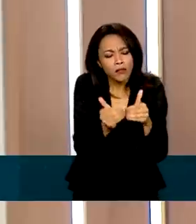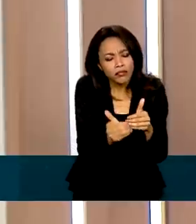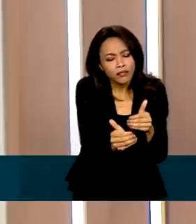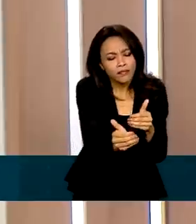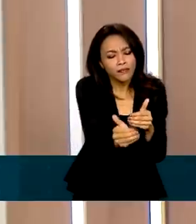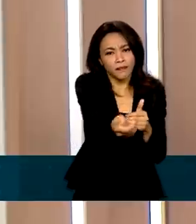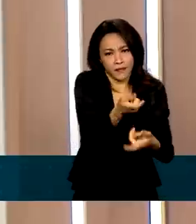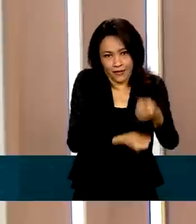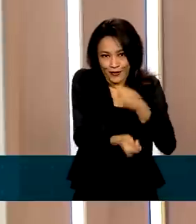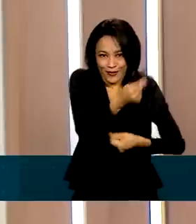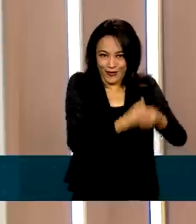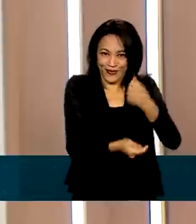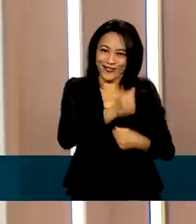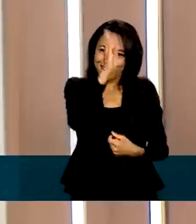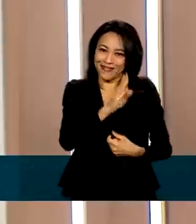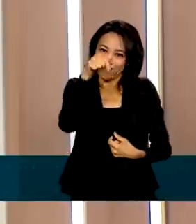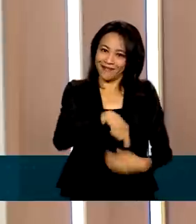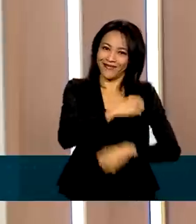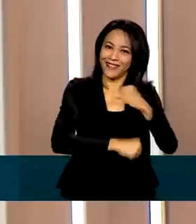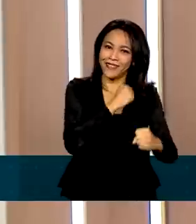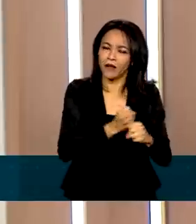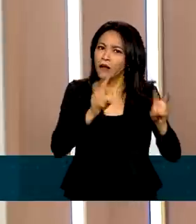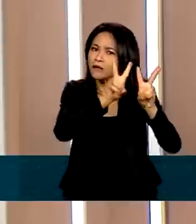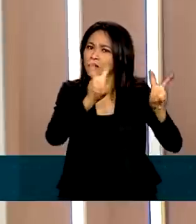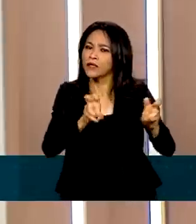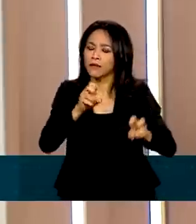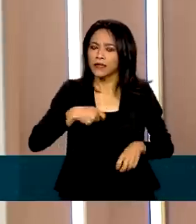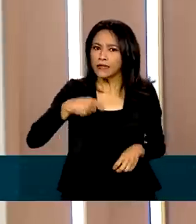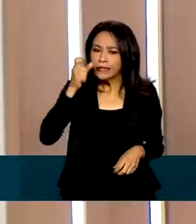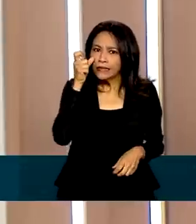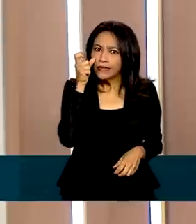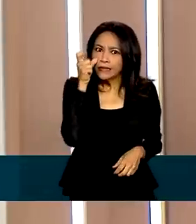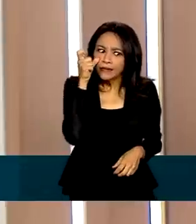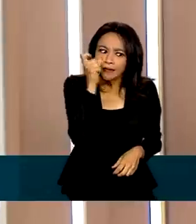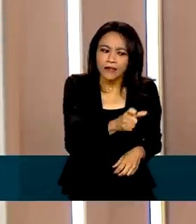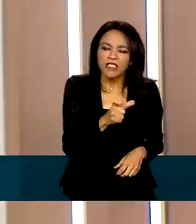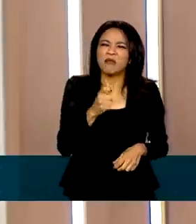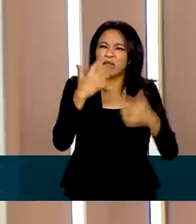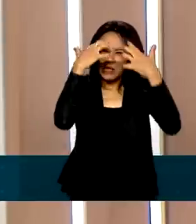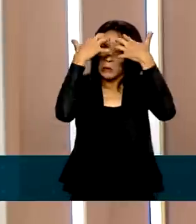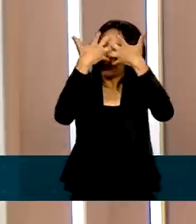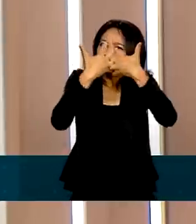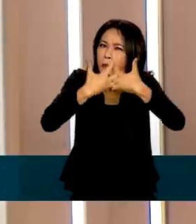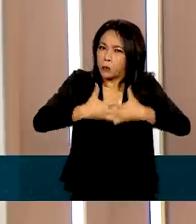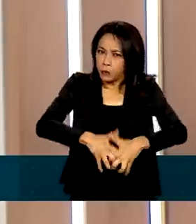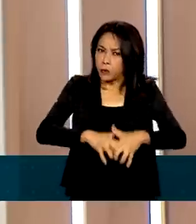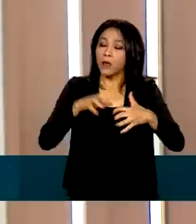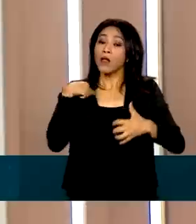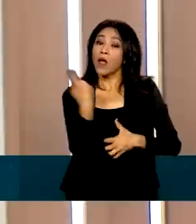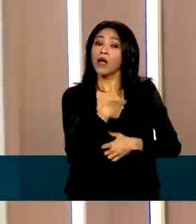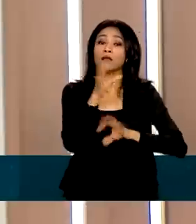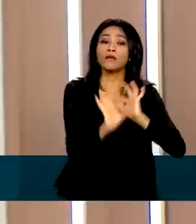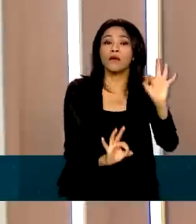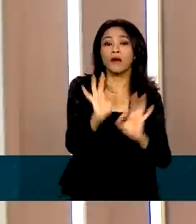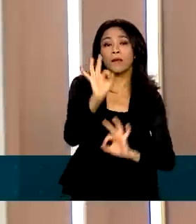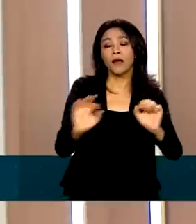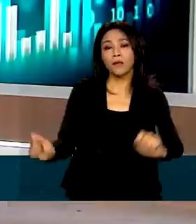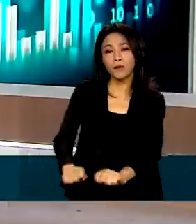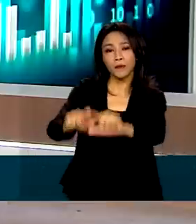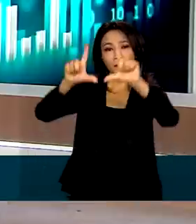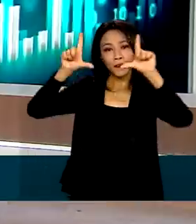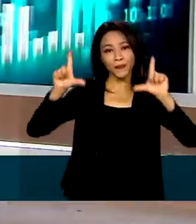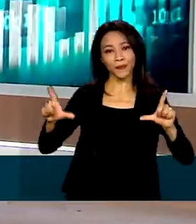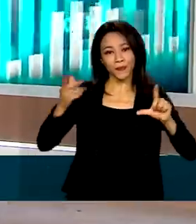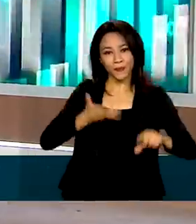para este ano. E para tratar de um tema tão interessante, mas ao mesmo tempo tão complexo, a nossa equipe de produção preparou uma arte para você, telespectador,